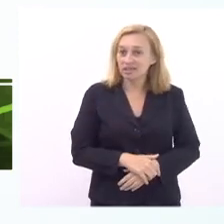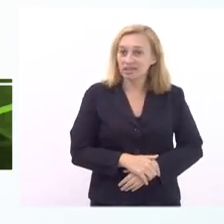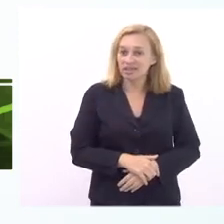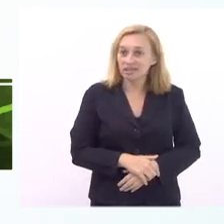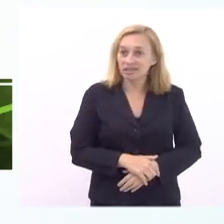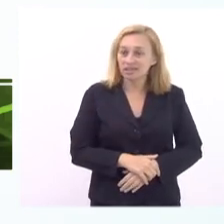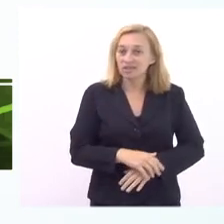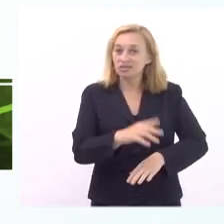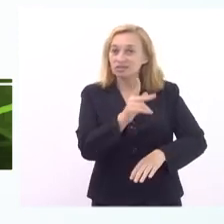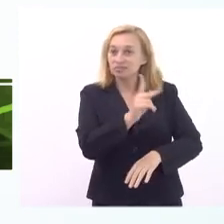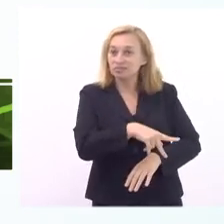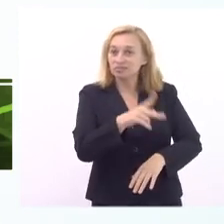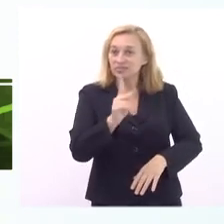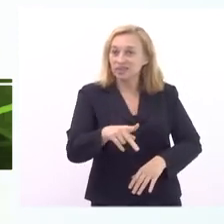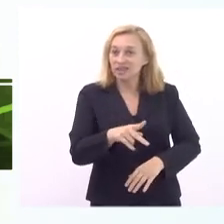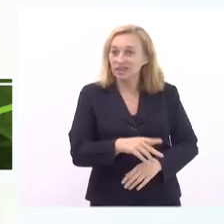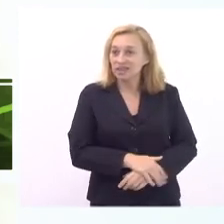professor